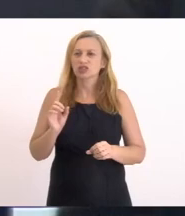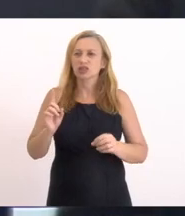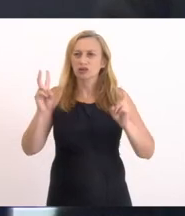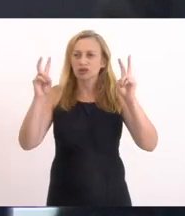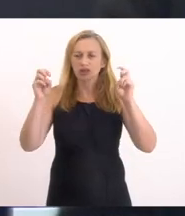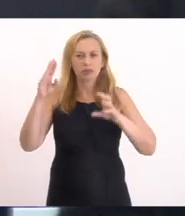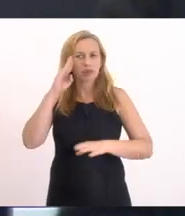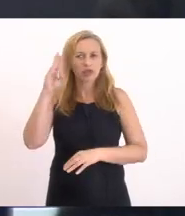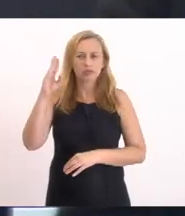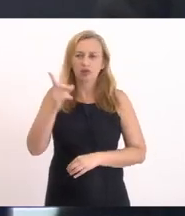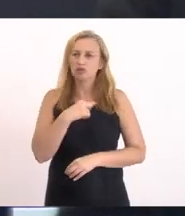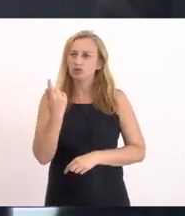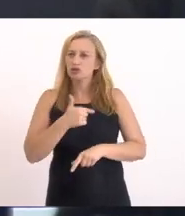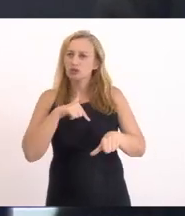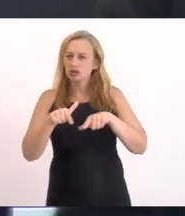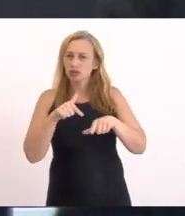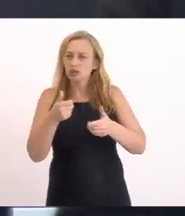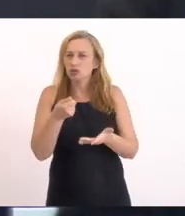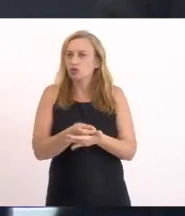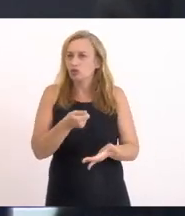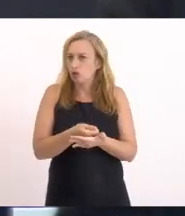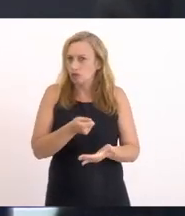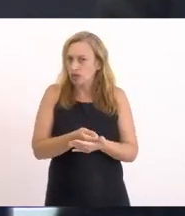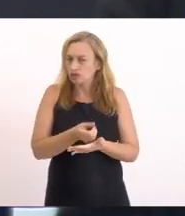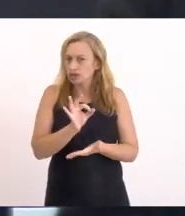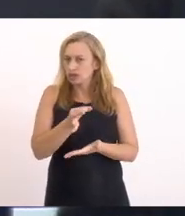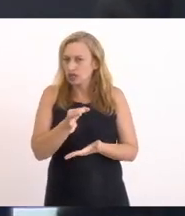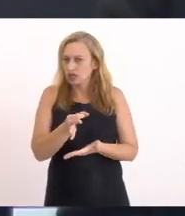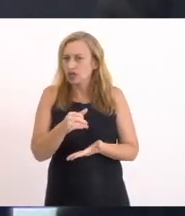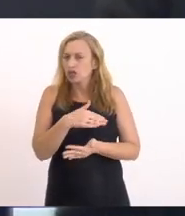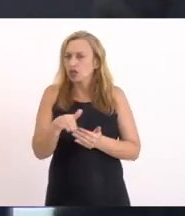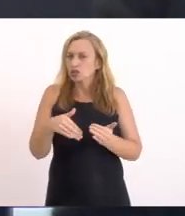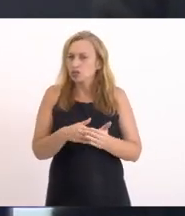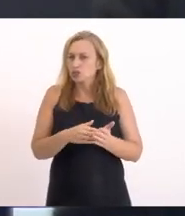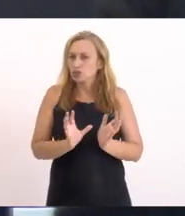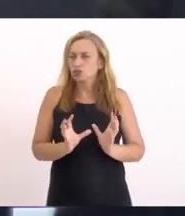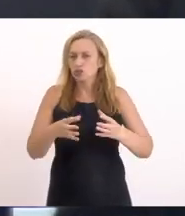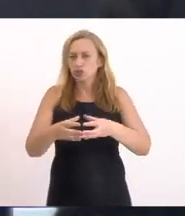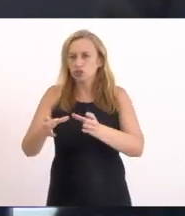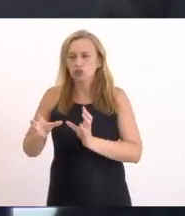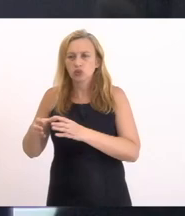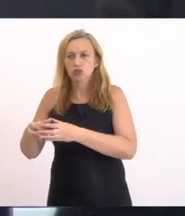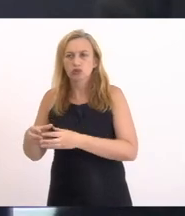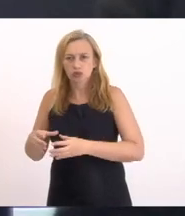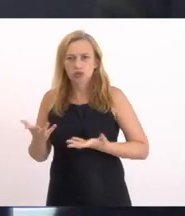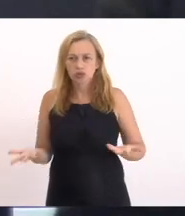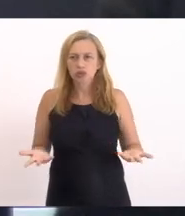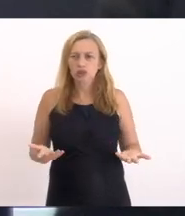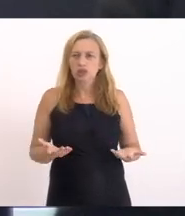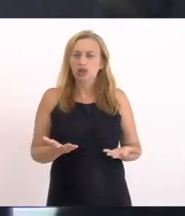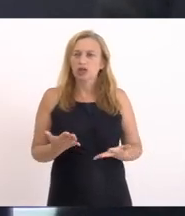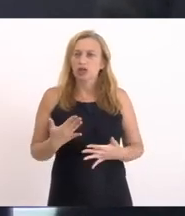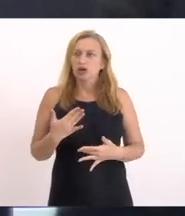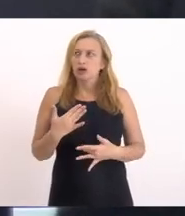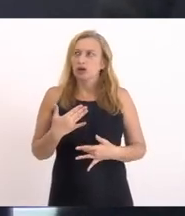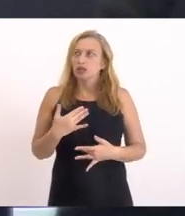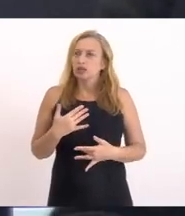nosso trabalho Aqui Que eu venho Cobrando sistematicamente A todos os órgãos Competentes Por mim Se não fosse